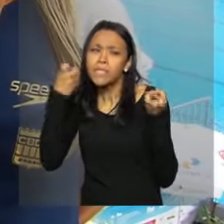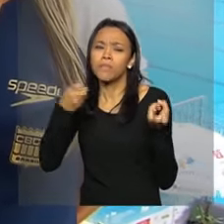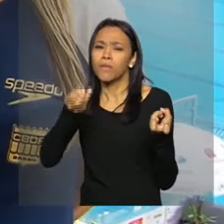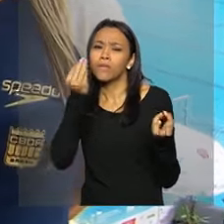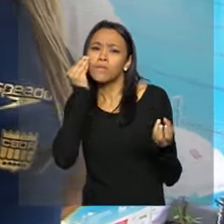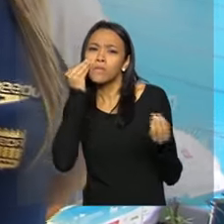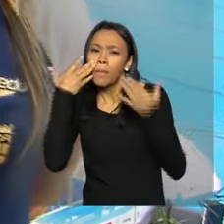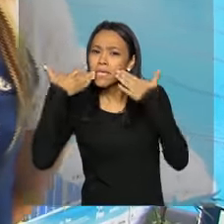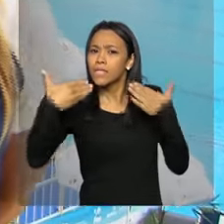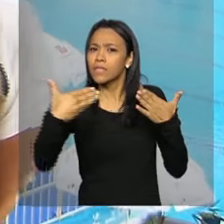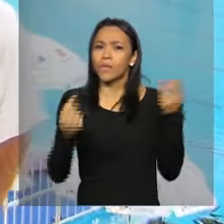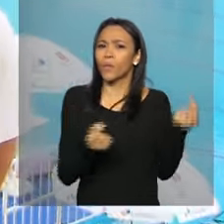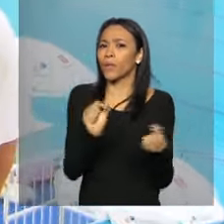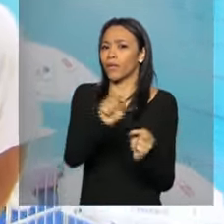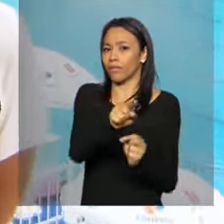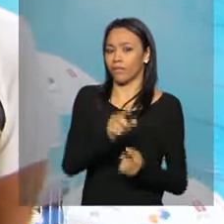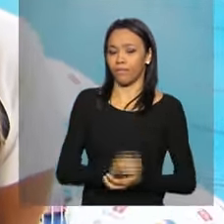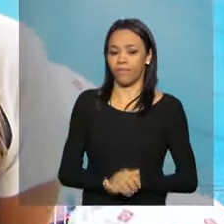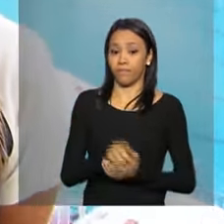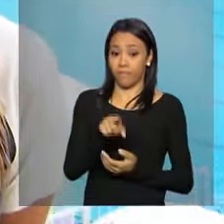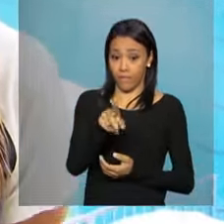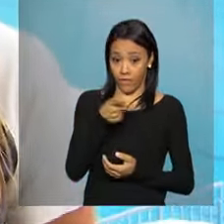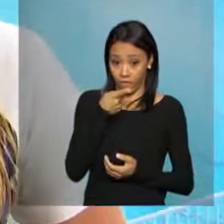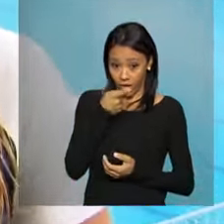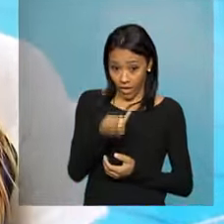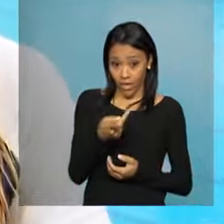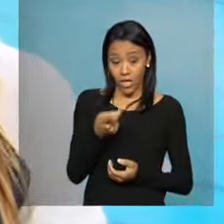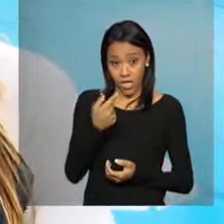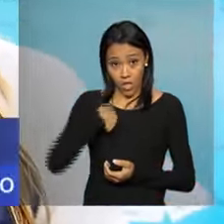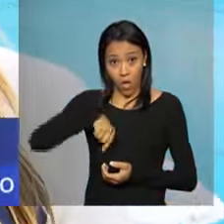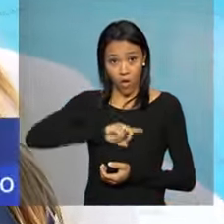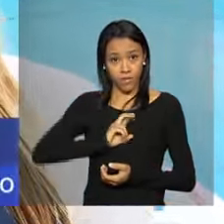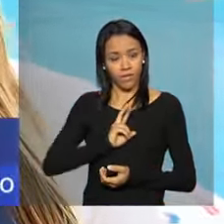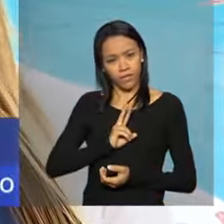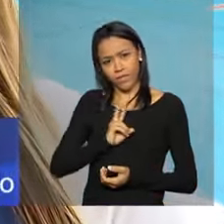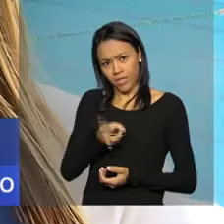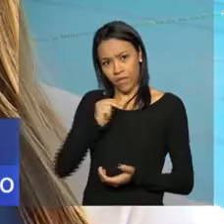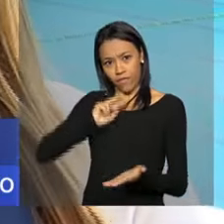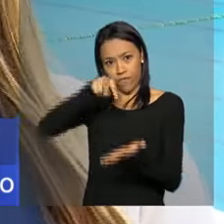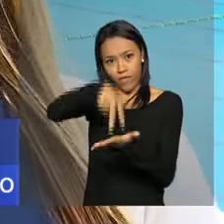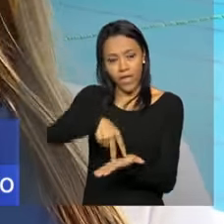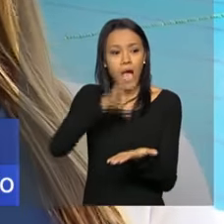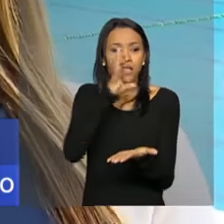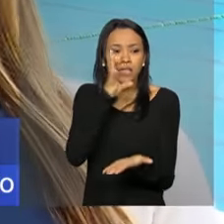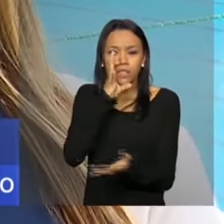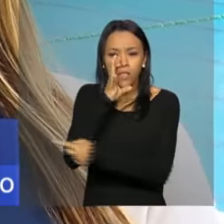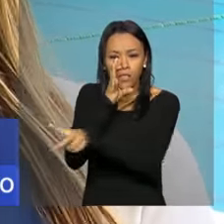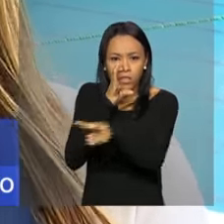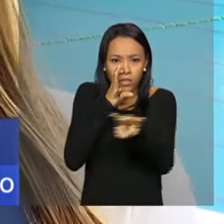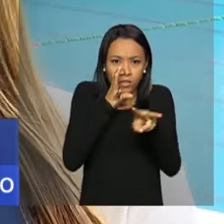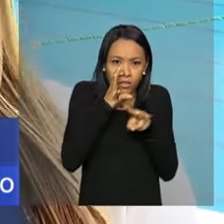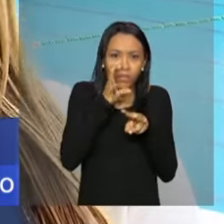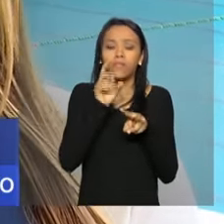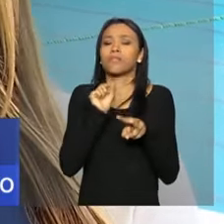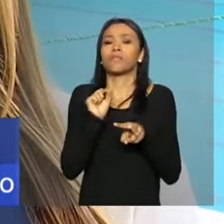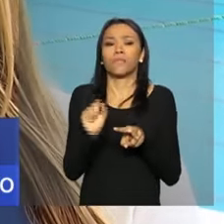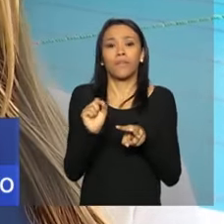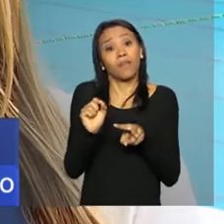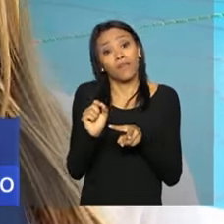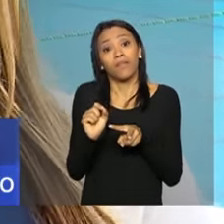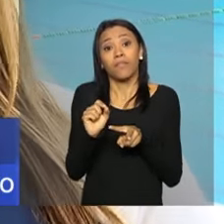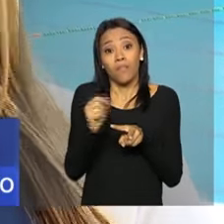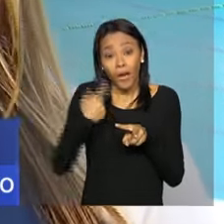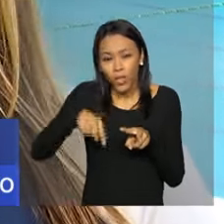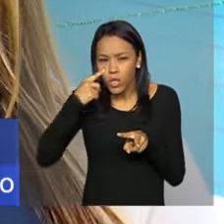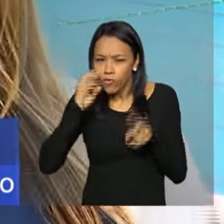Então, a gente sempre veio para cá assistir a competição justamente para a gente já